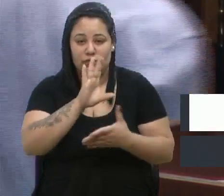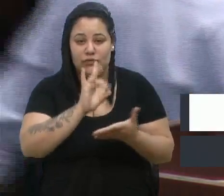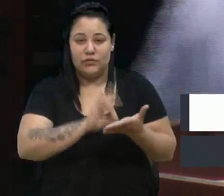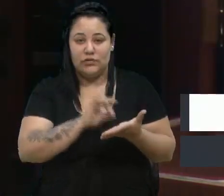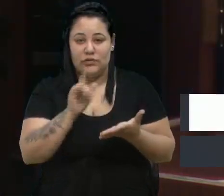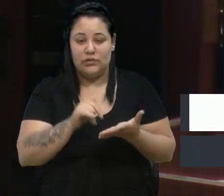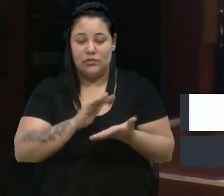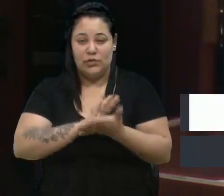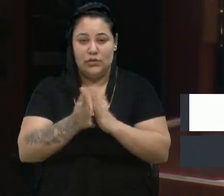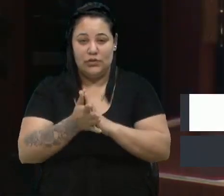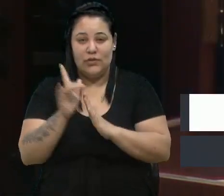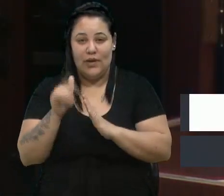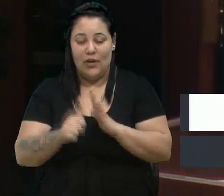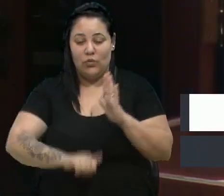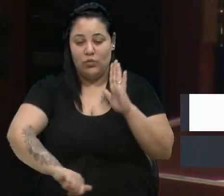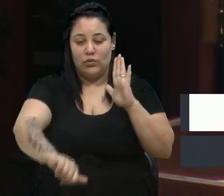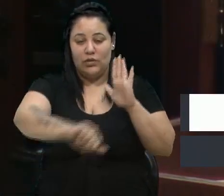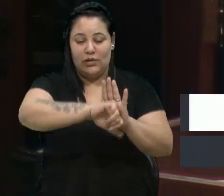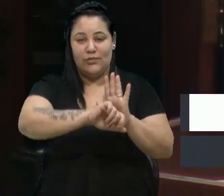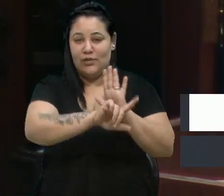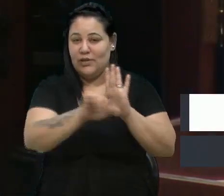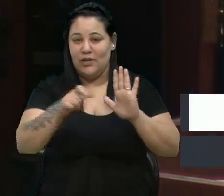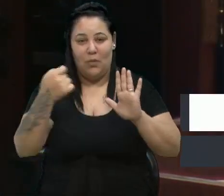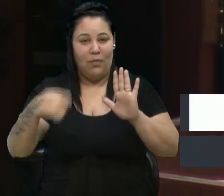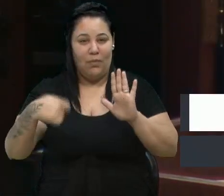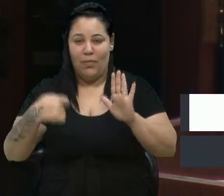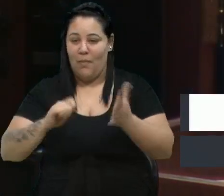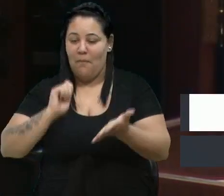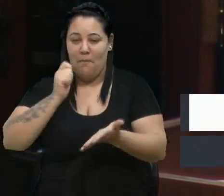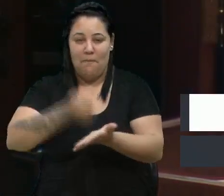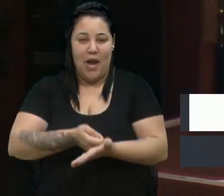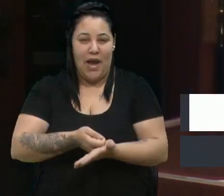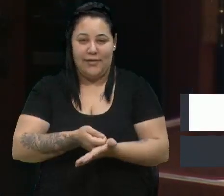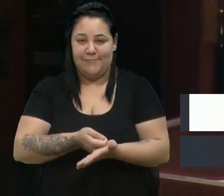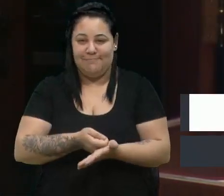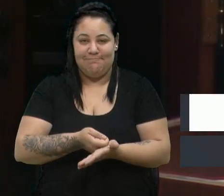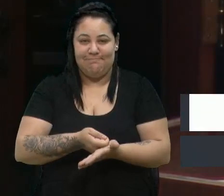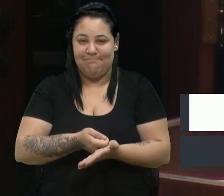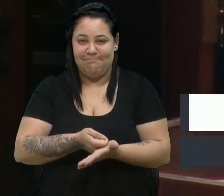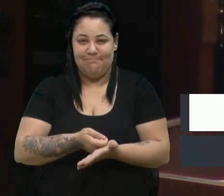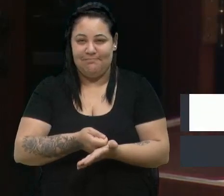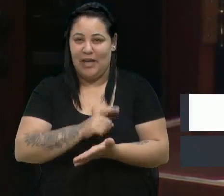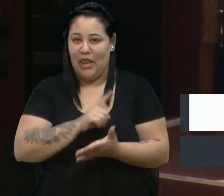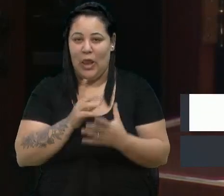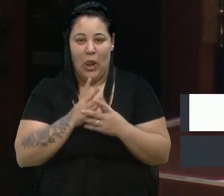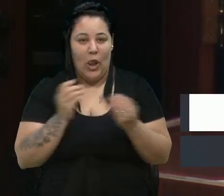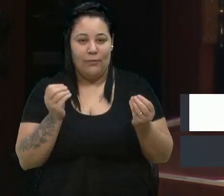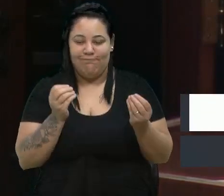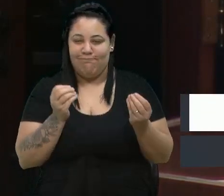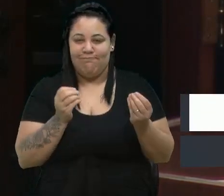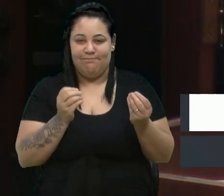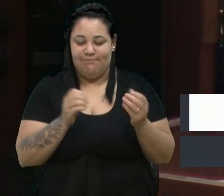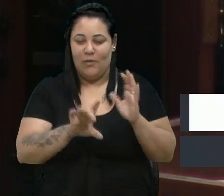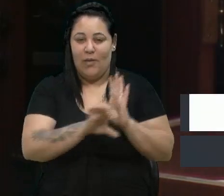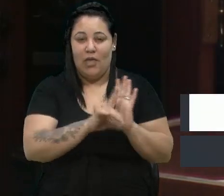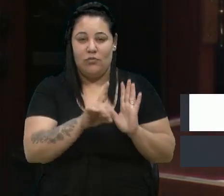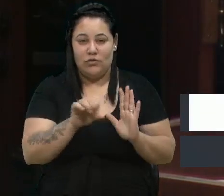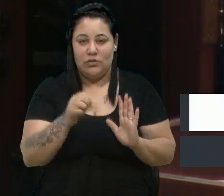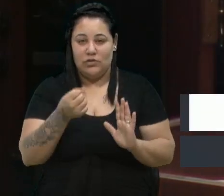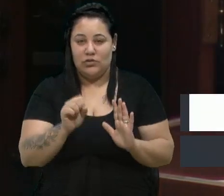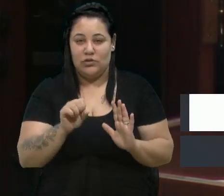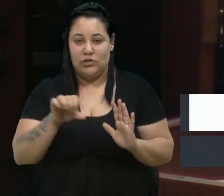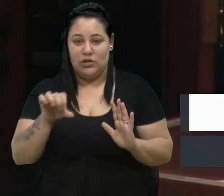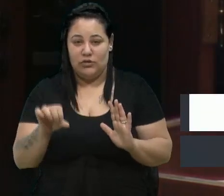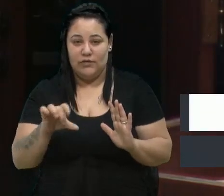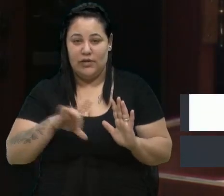racismo é um crime inafiançável e imprescritível. E uma lei de 89 coloca com pena